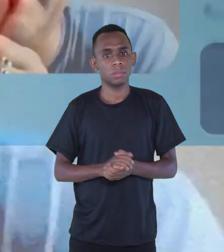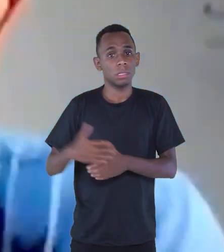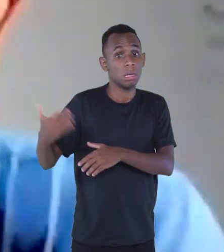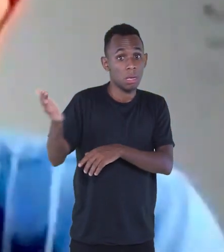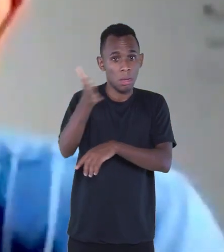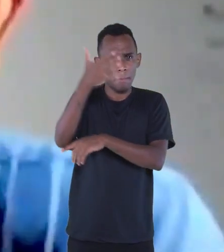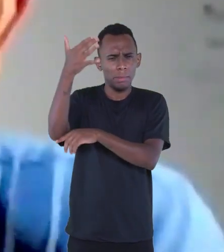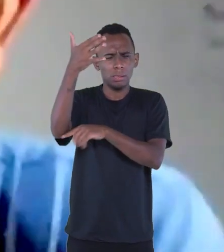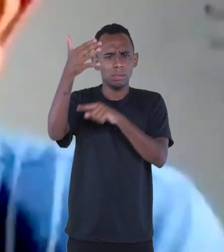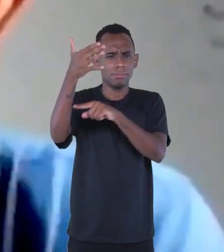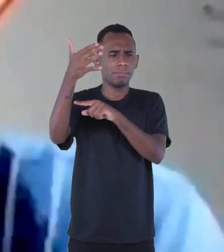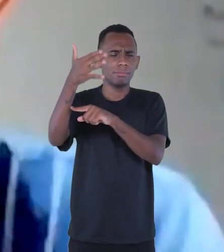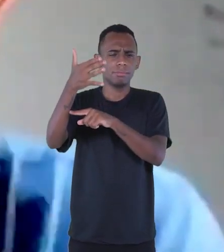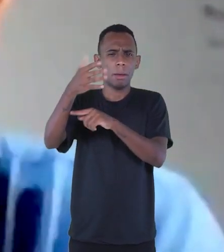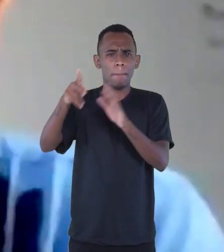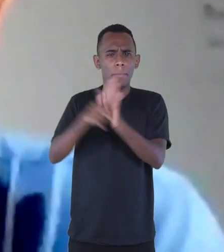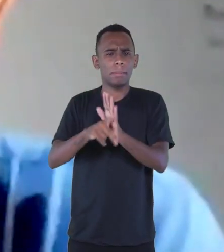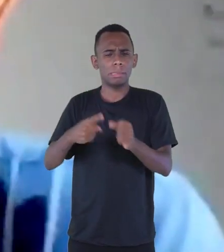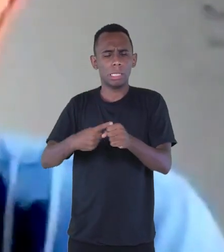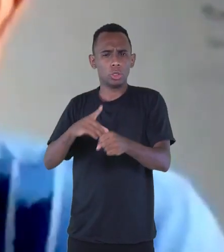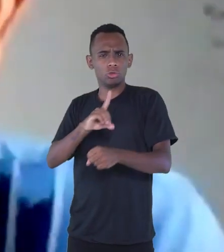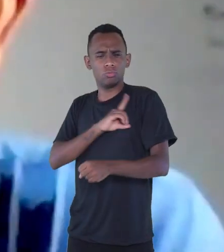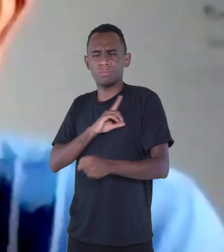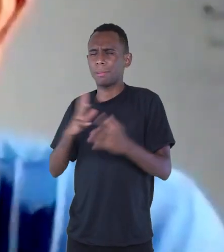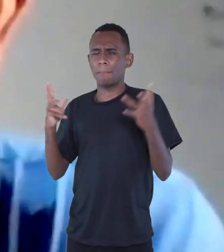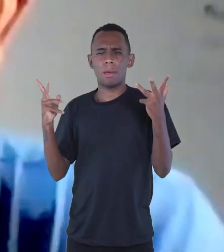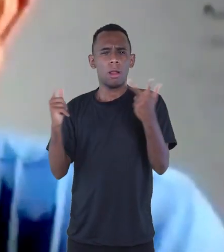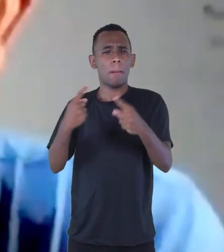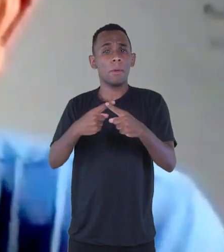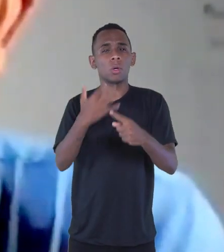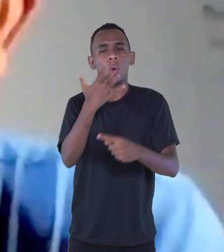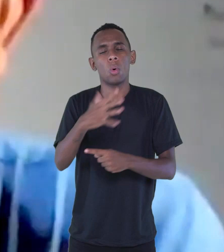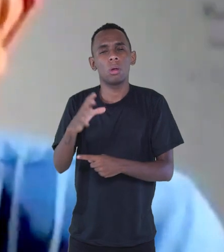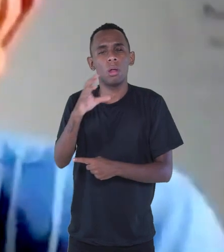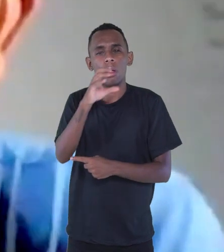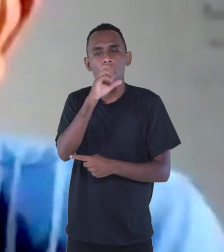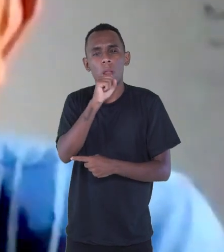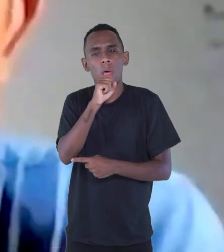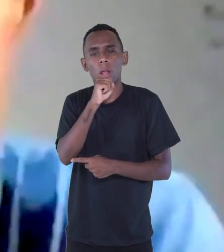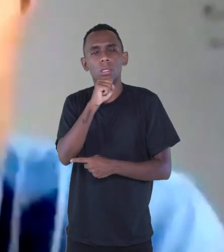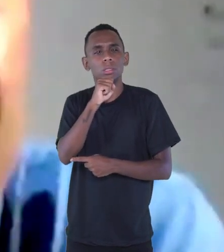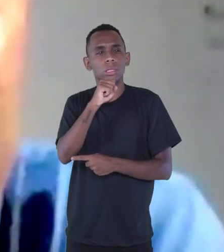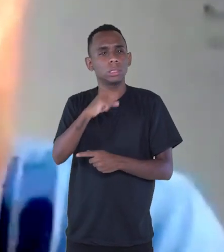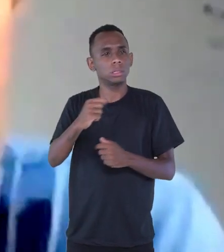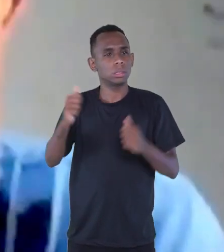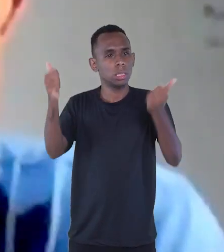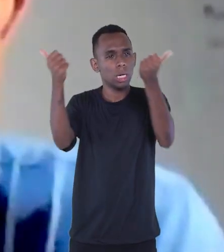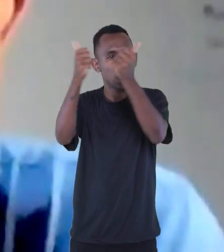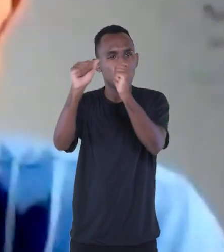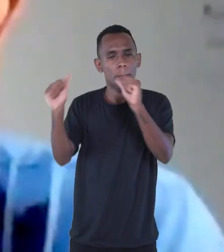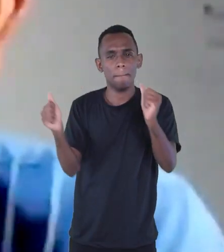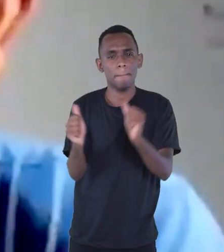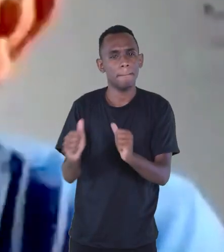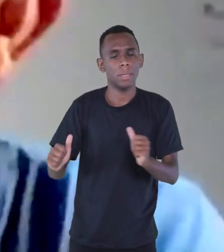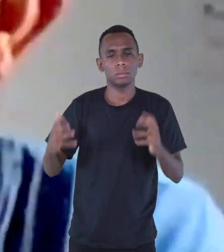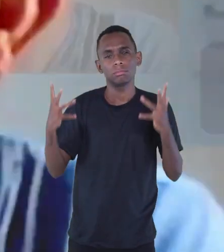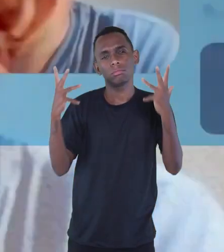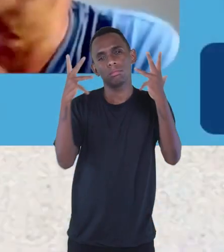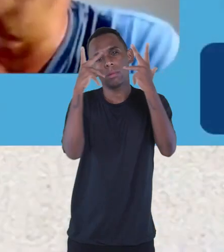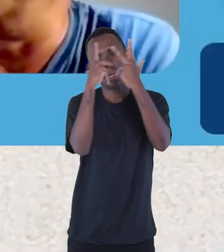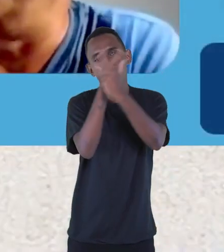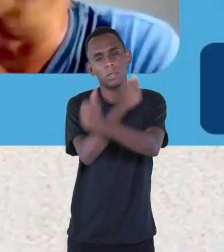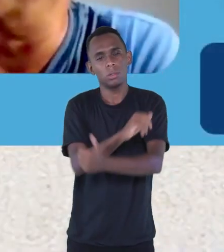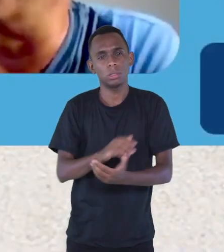Divinópolis é linda. Ela tem esse alaranjado e essa figura do divino estilizada. É.